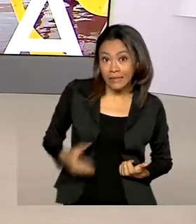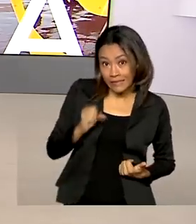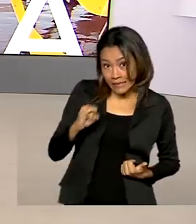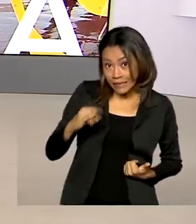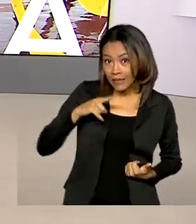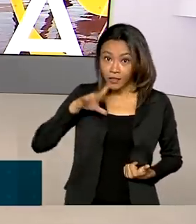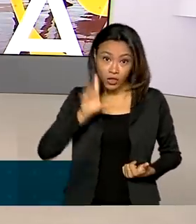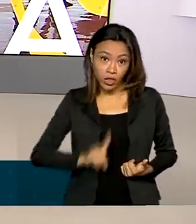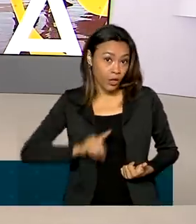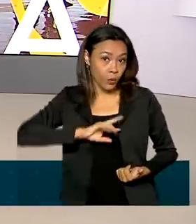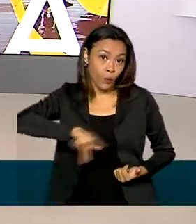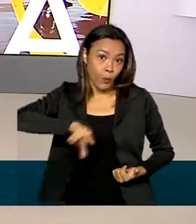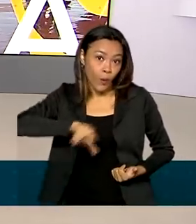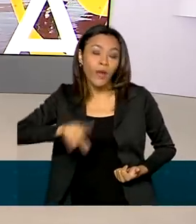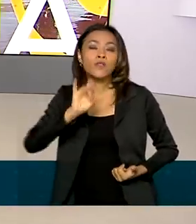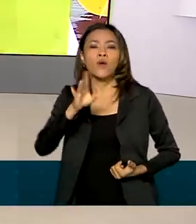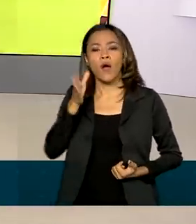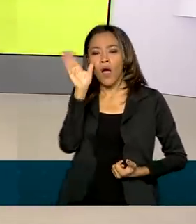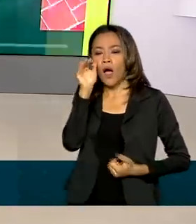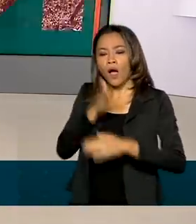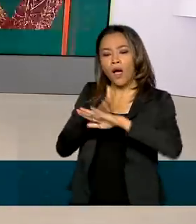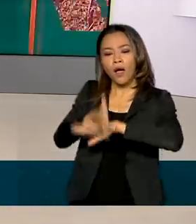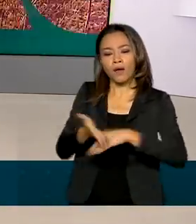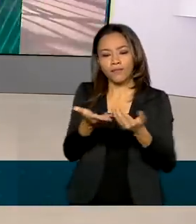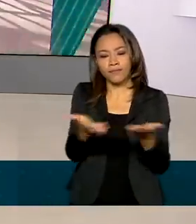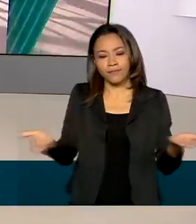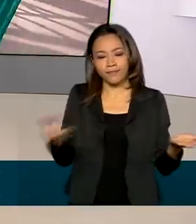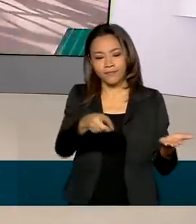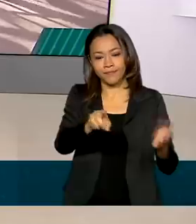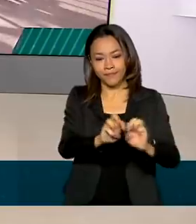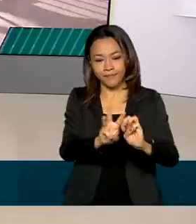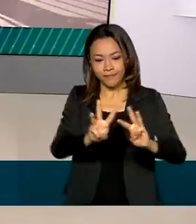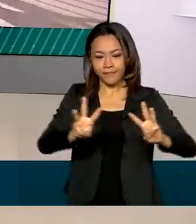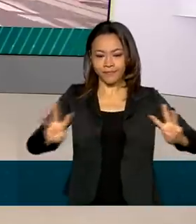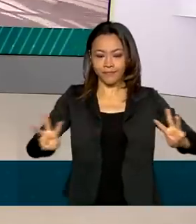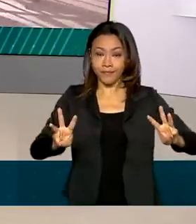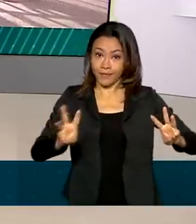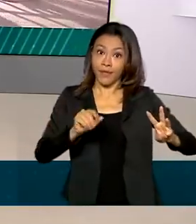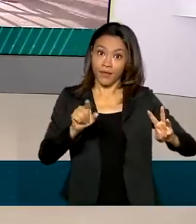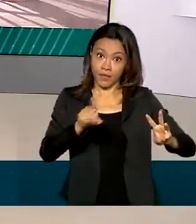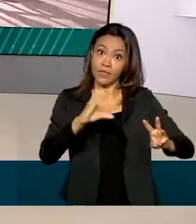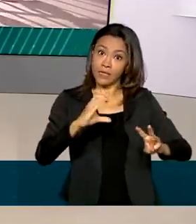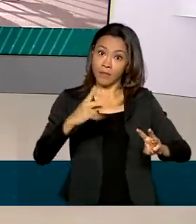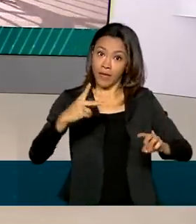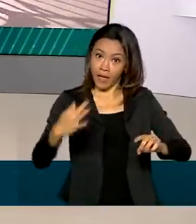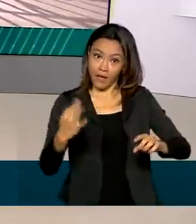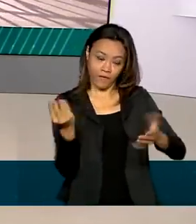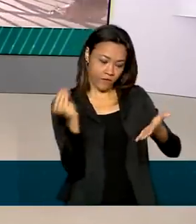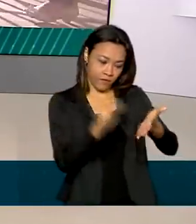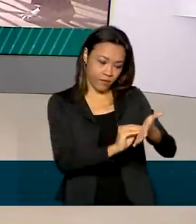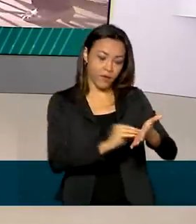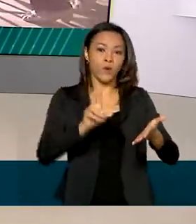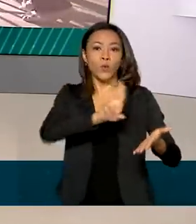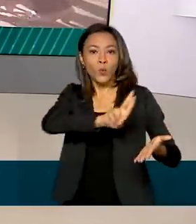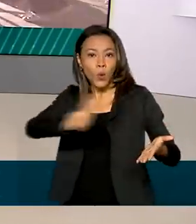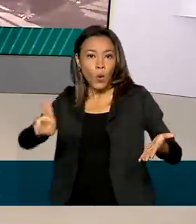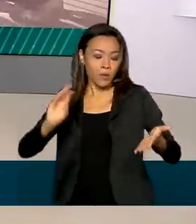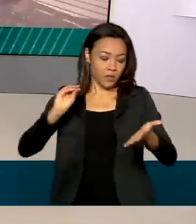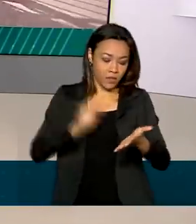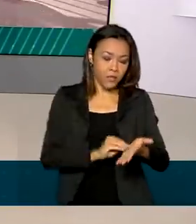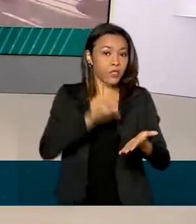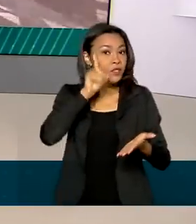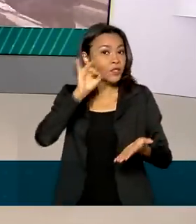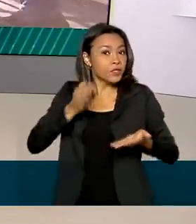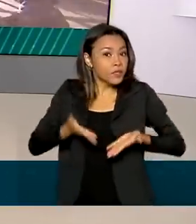direito ao benefício, basta entrar no site, que aparece aí na sua tela, e preencher com CPF, nome completo e data de nascimento.